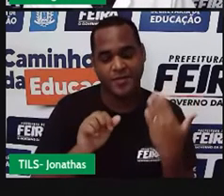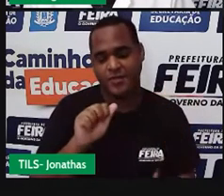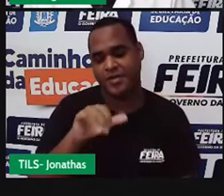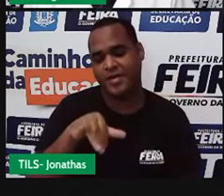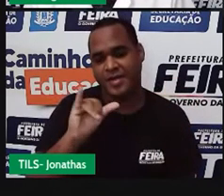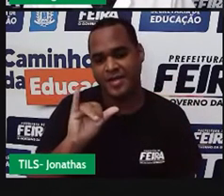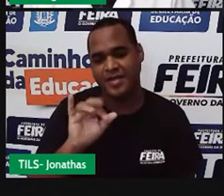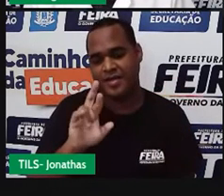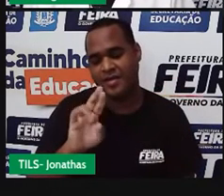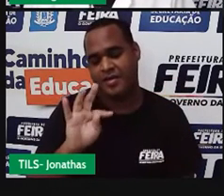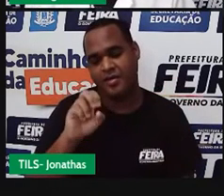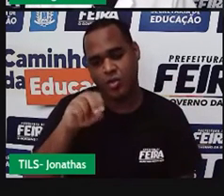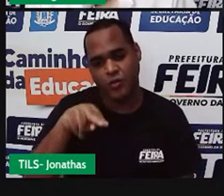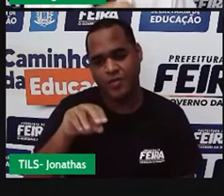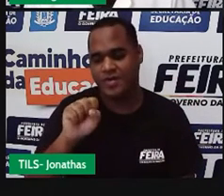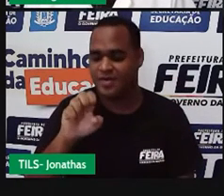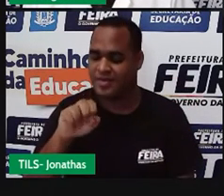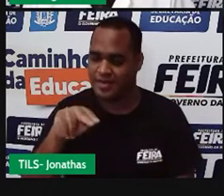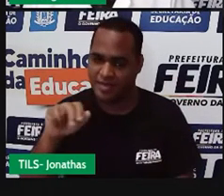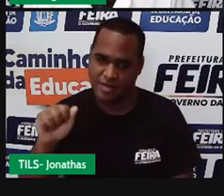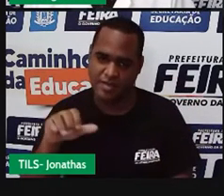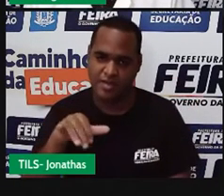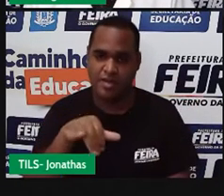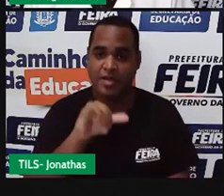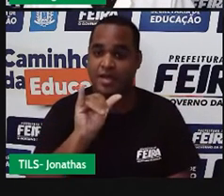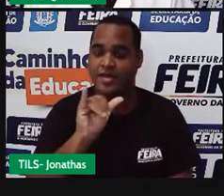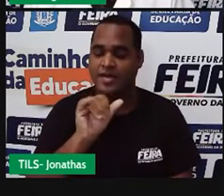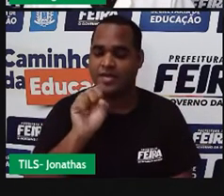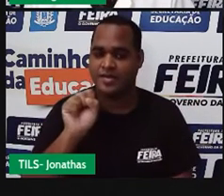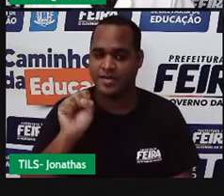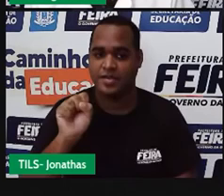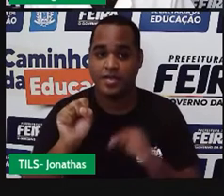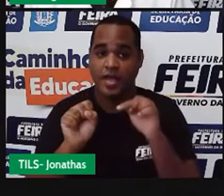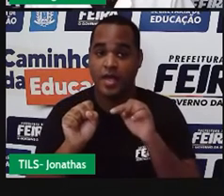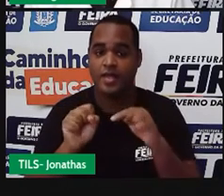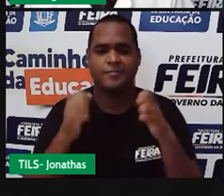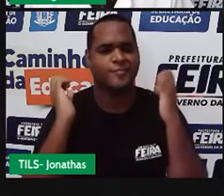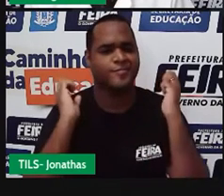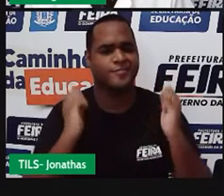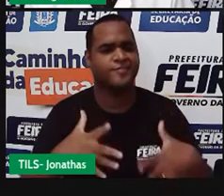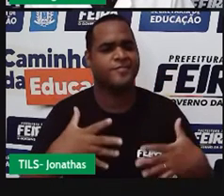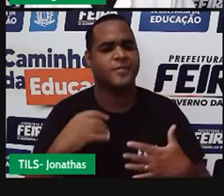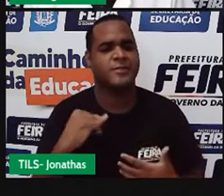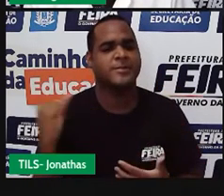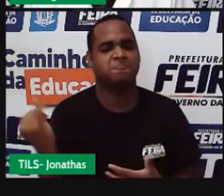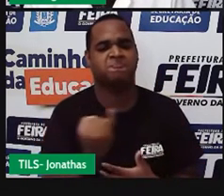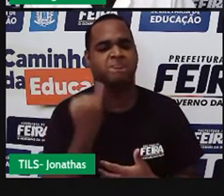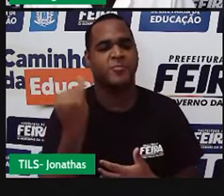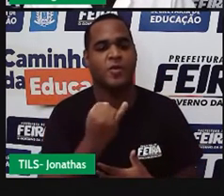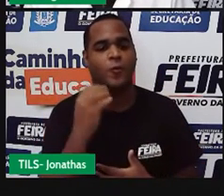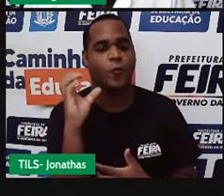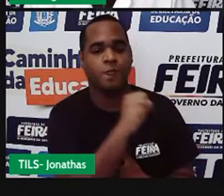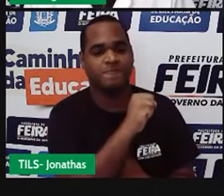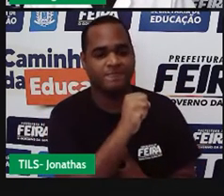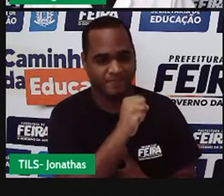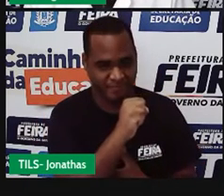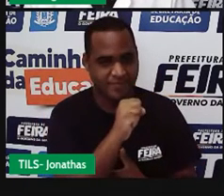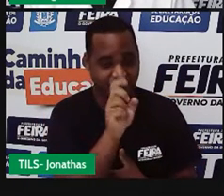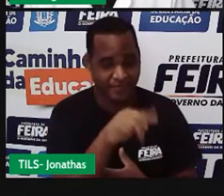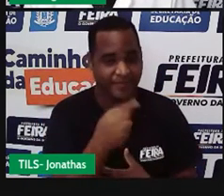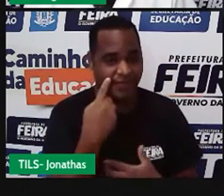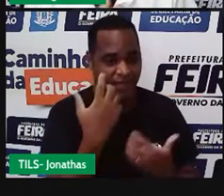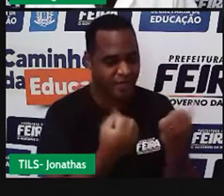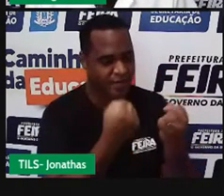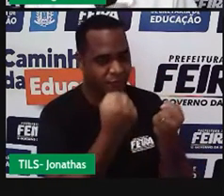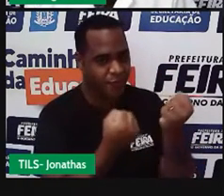um importante personagem, né? Uma importante figura no cenário do esporte aqui no